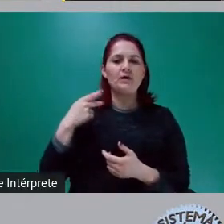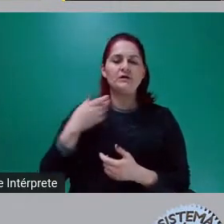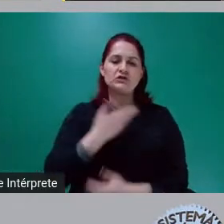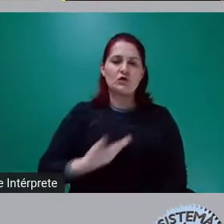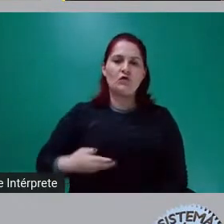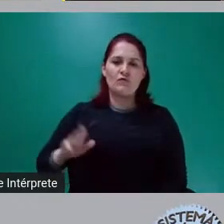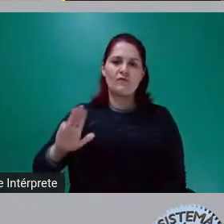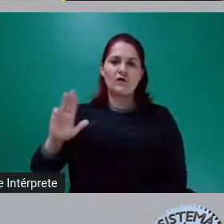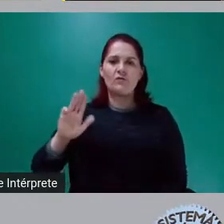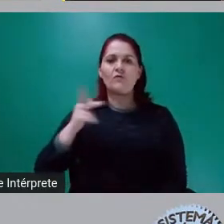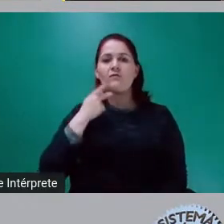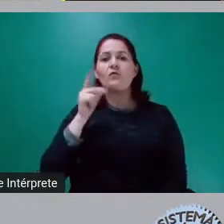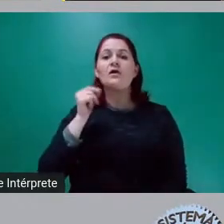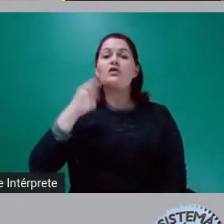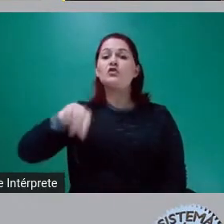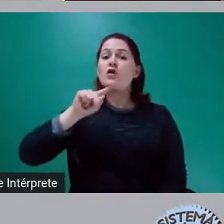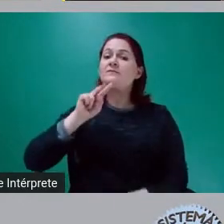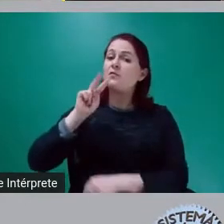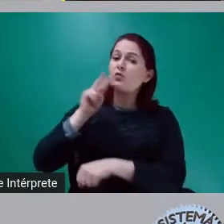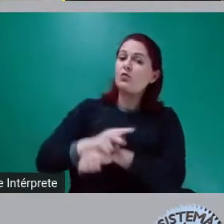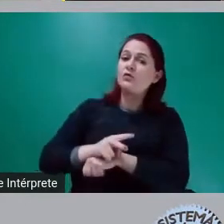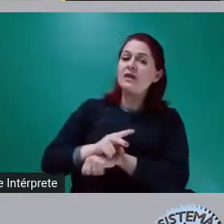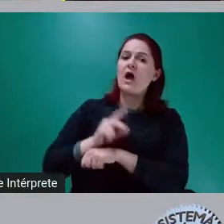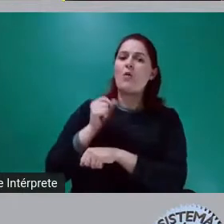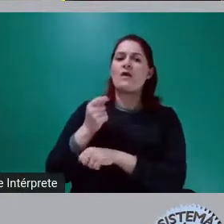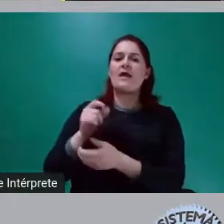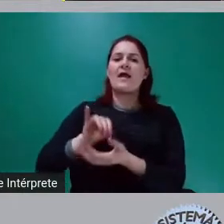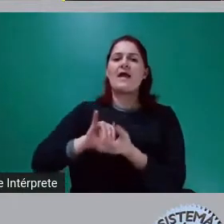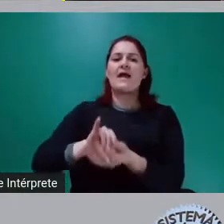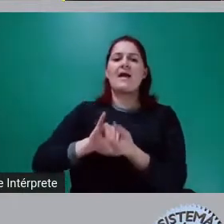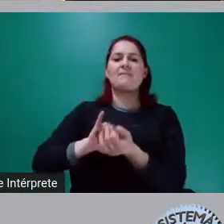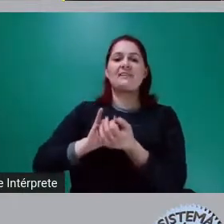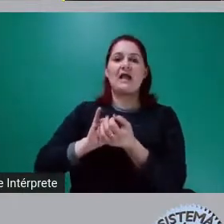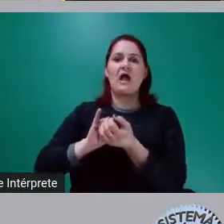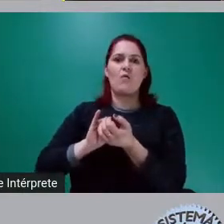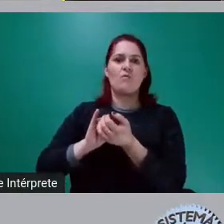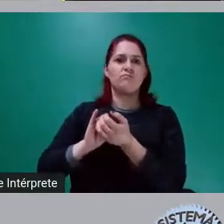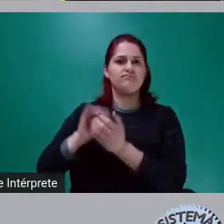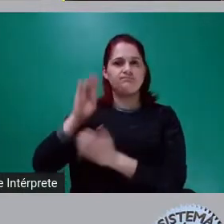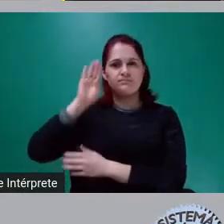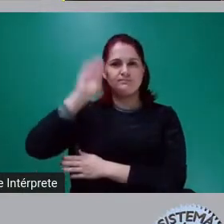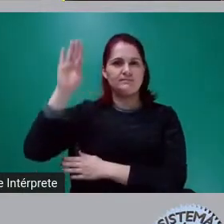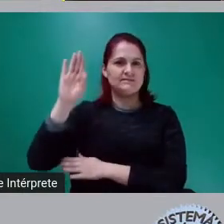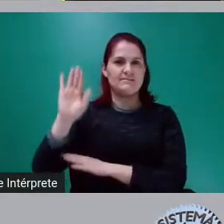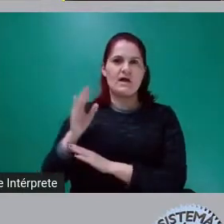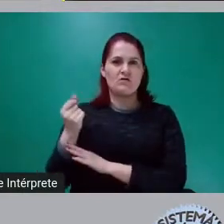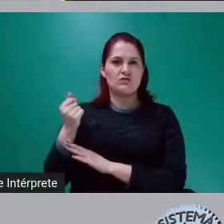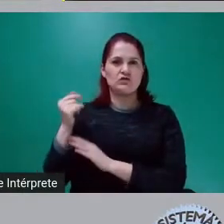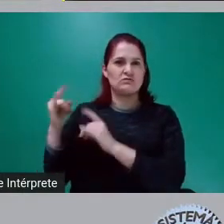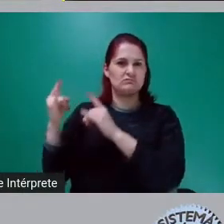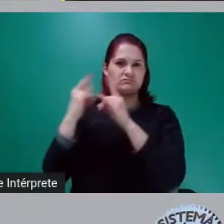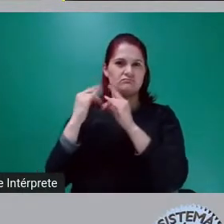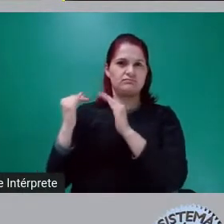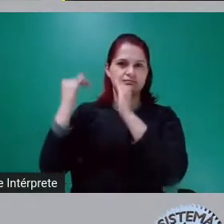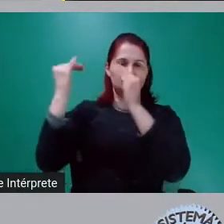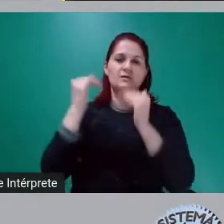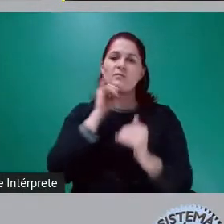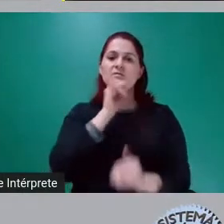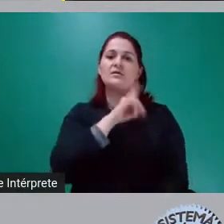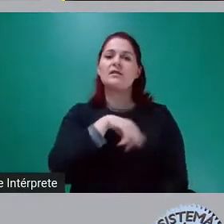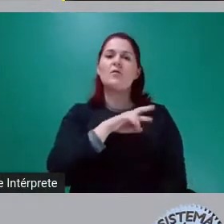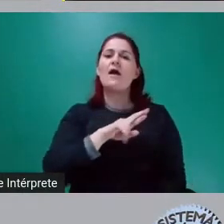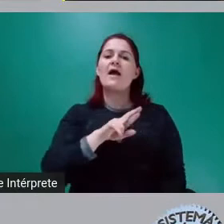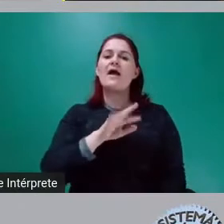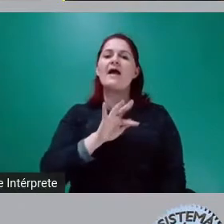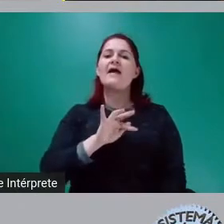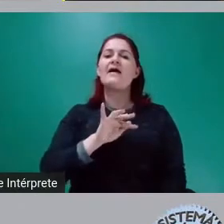o grande capital. o que quer dizer o quê? Quem paga o pato? É só ver a Fiesp. Não é a Fiesp que paga o pato, não são os